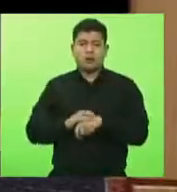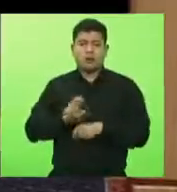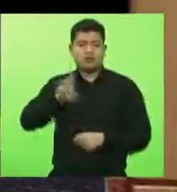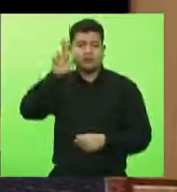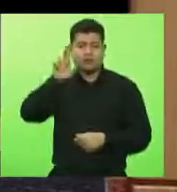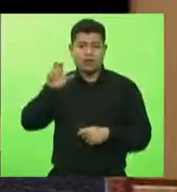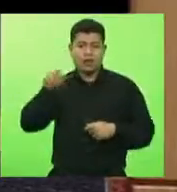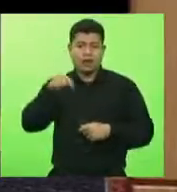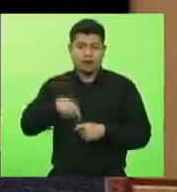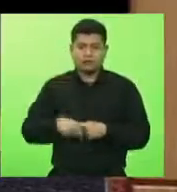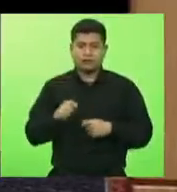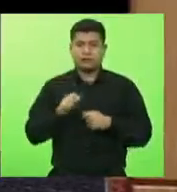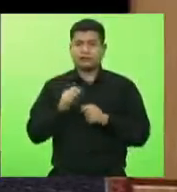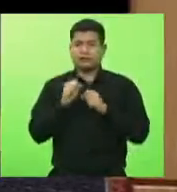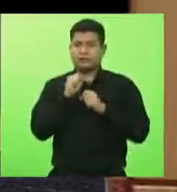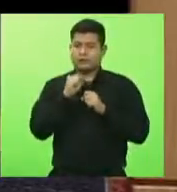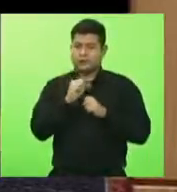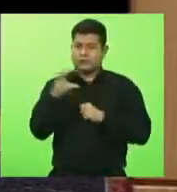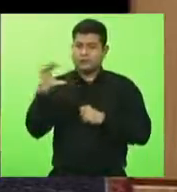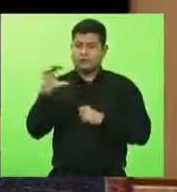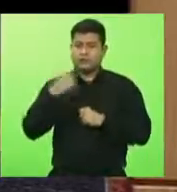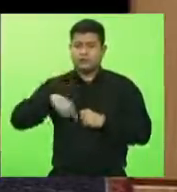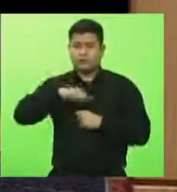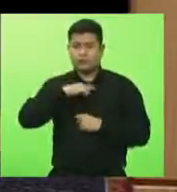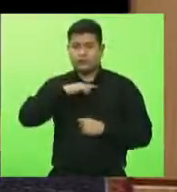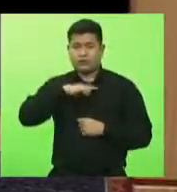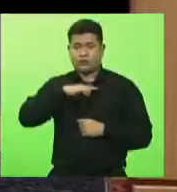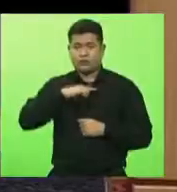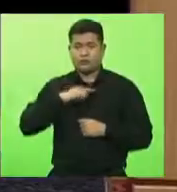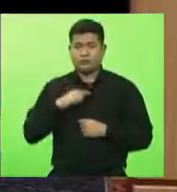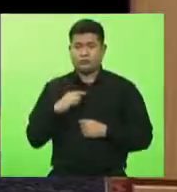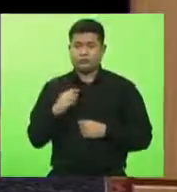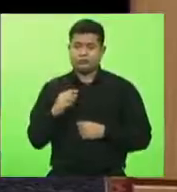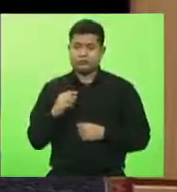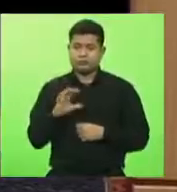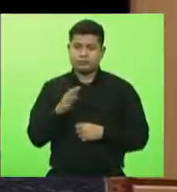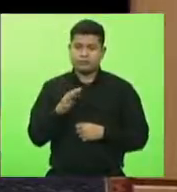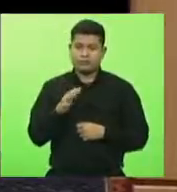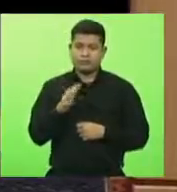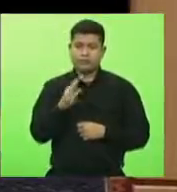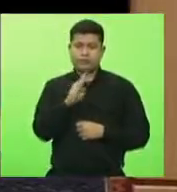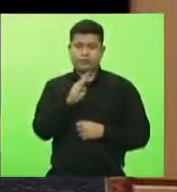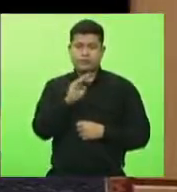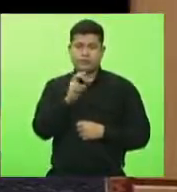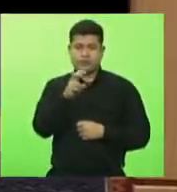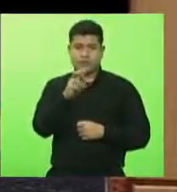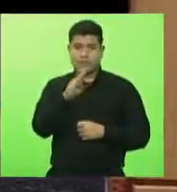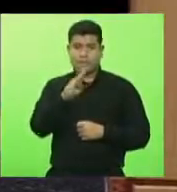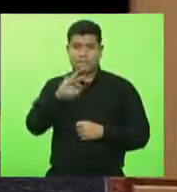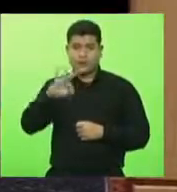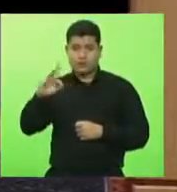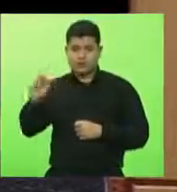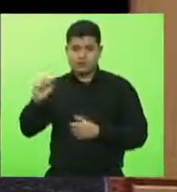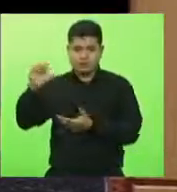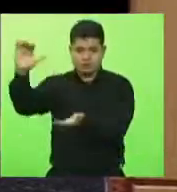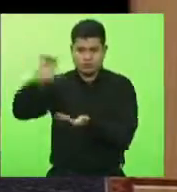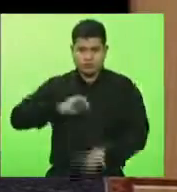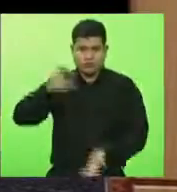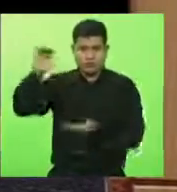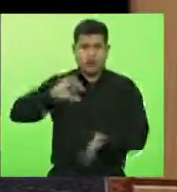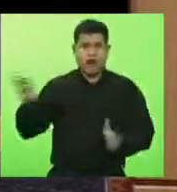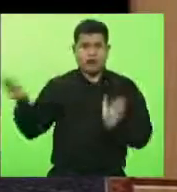recebemos 5 bilhões em mercadorias, deputado Fernando, entram em Santa